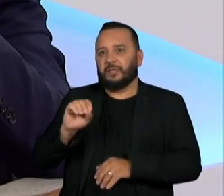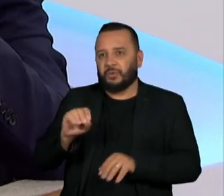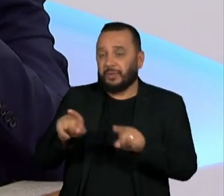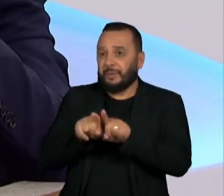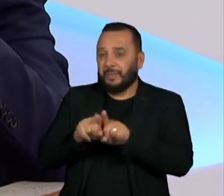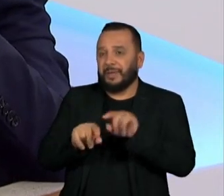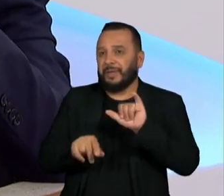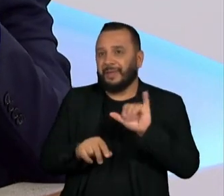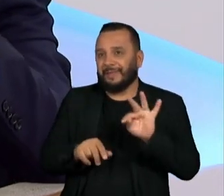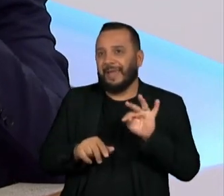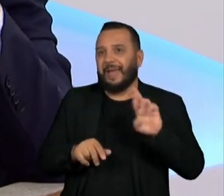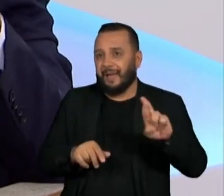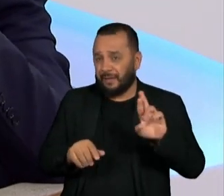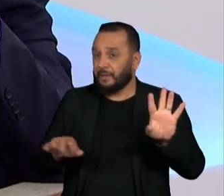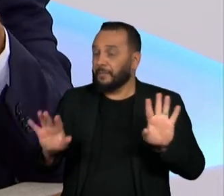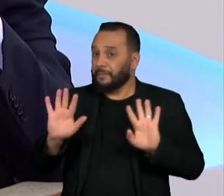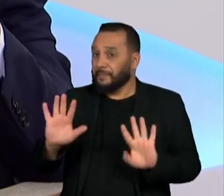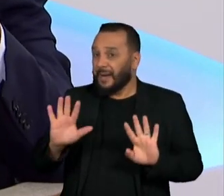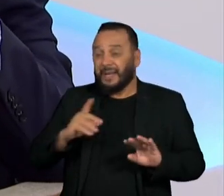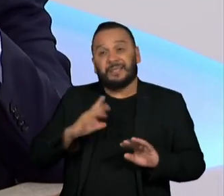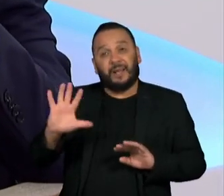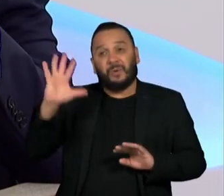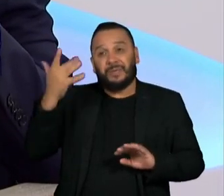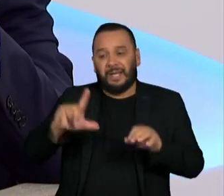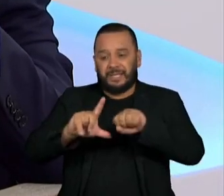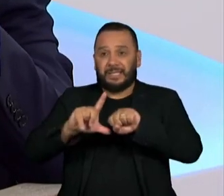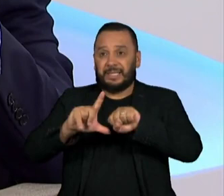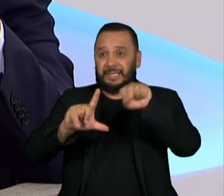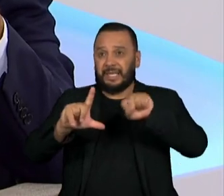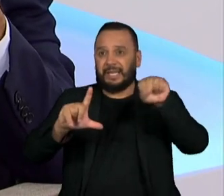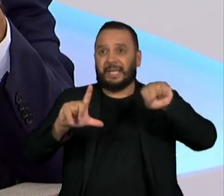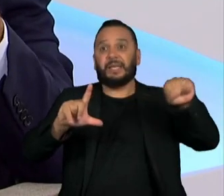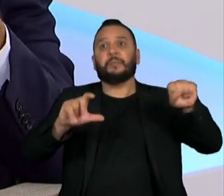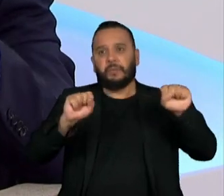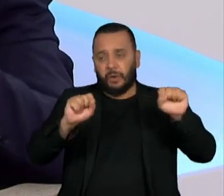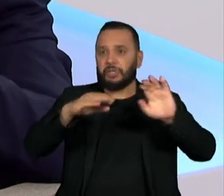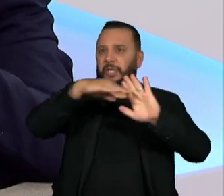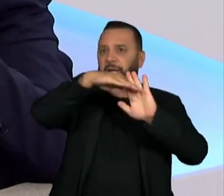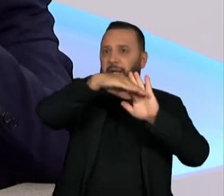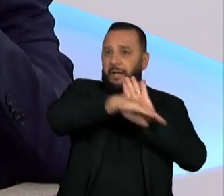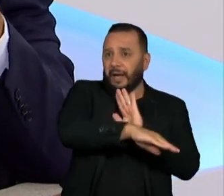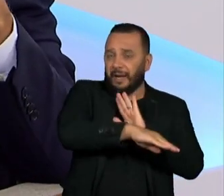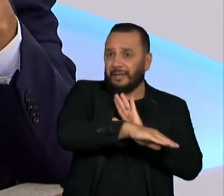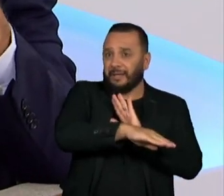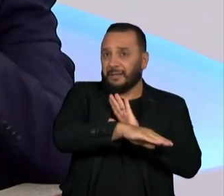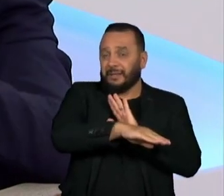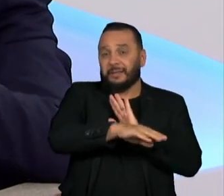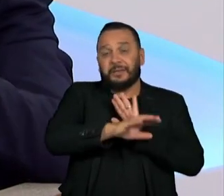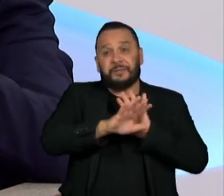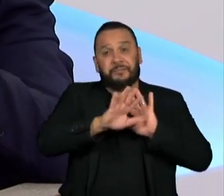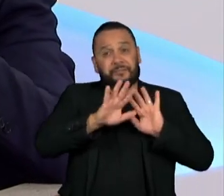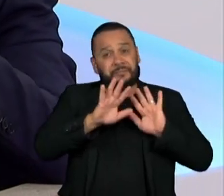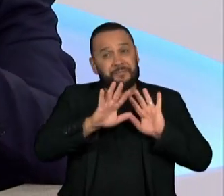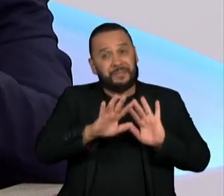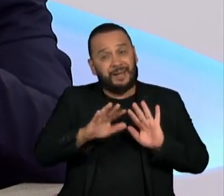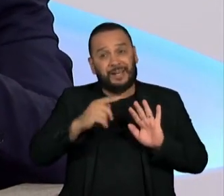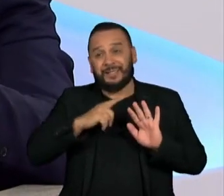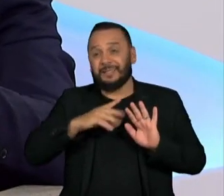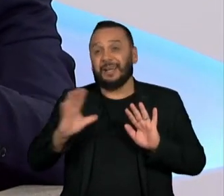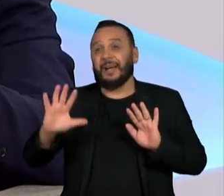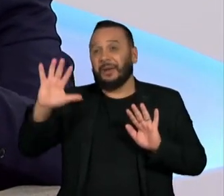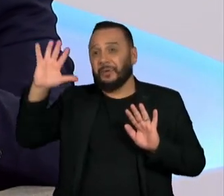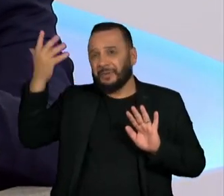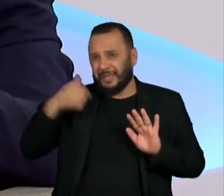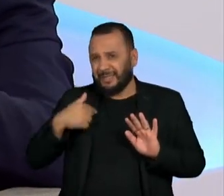onde você cai a Selic, mas se você fizer uma queda na Selic sem credibilidade, o impacto é exatamente o contrário, porque a curva sobe e o